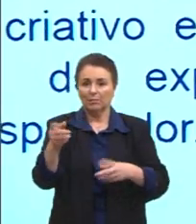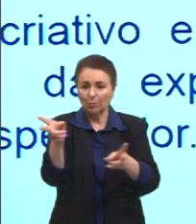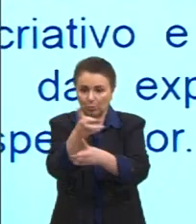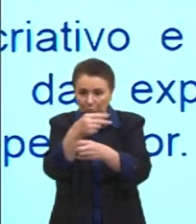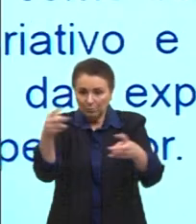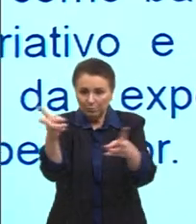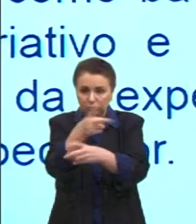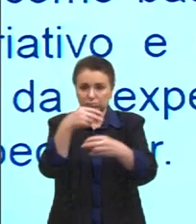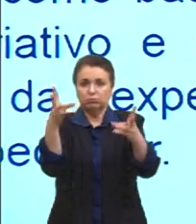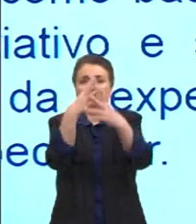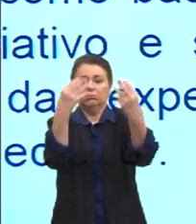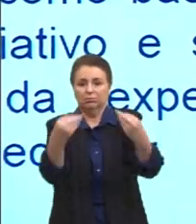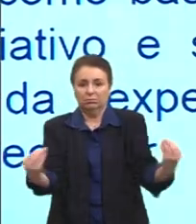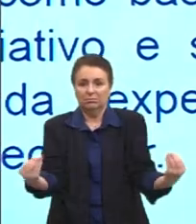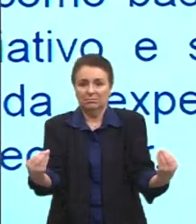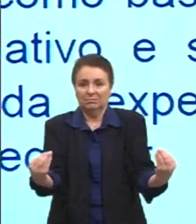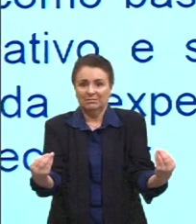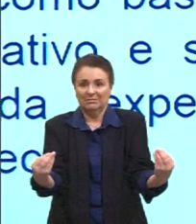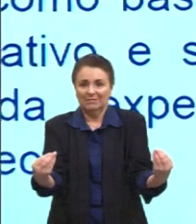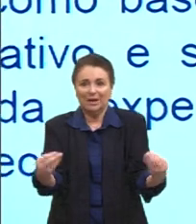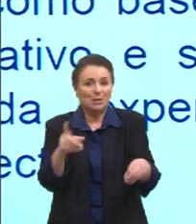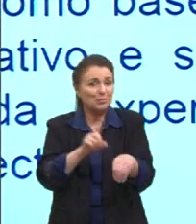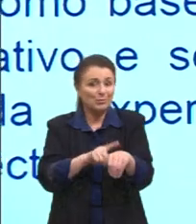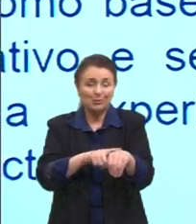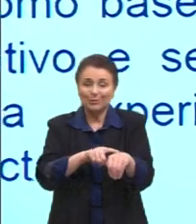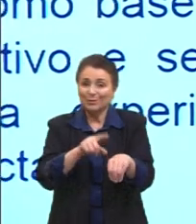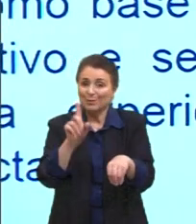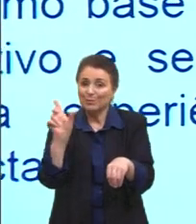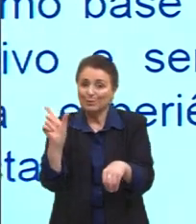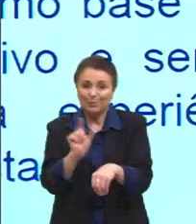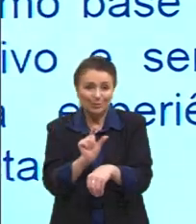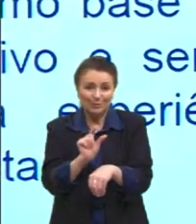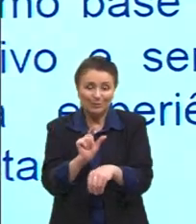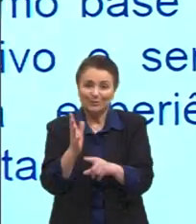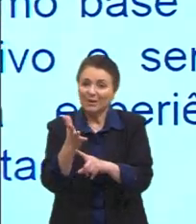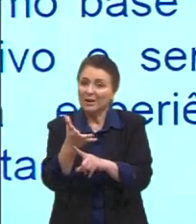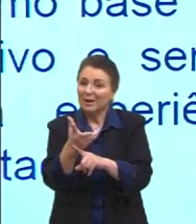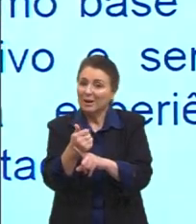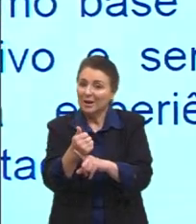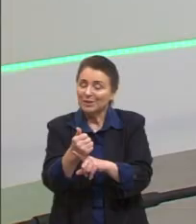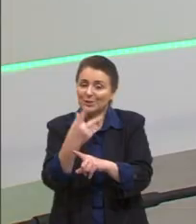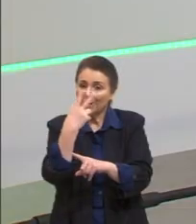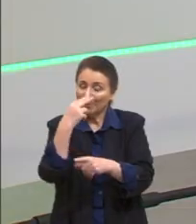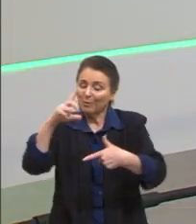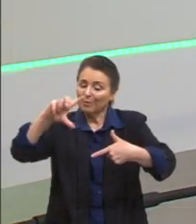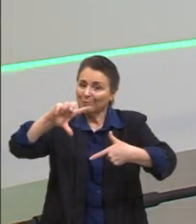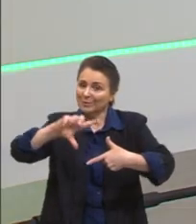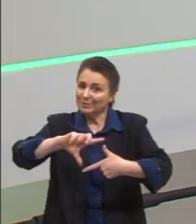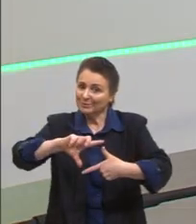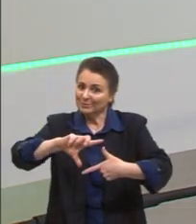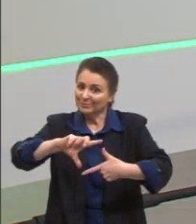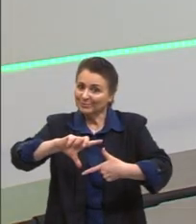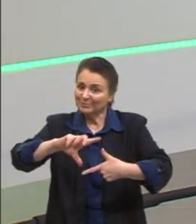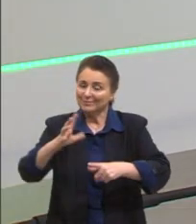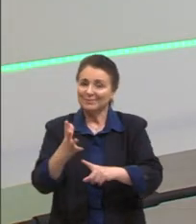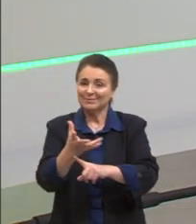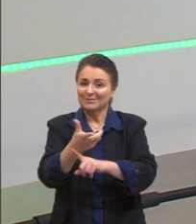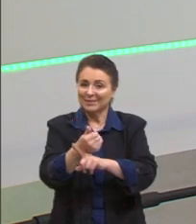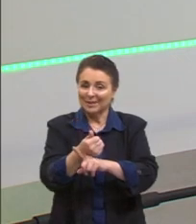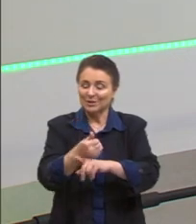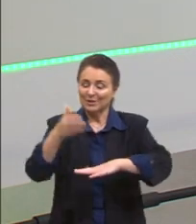acabar, ela é uma arte efêmera, mas a Land Art é uma modalidade também da arte